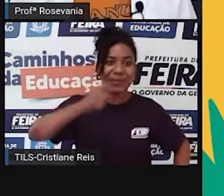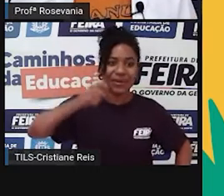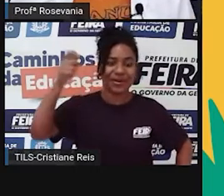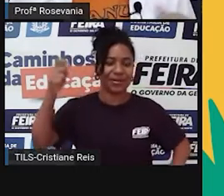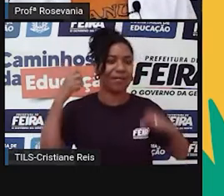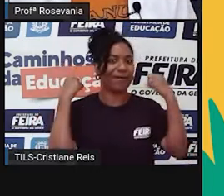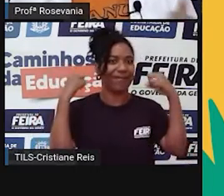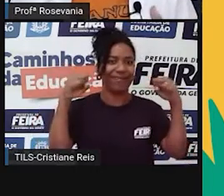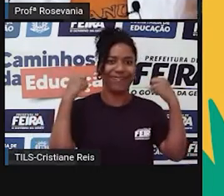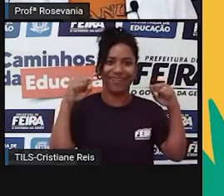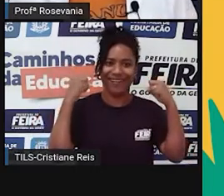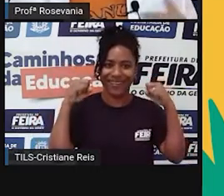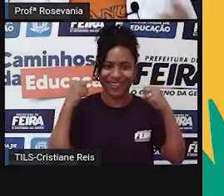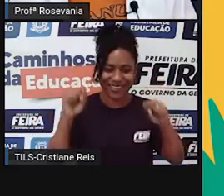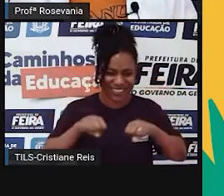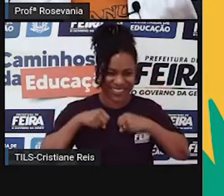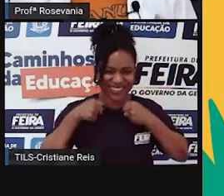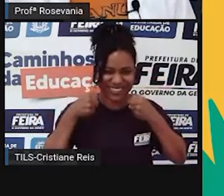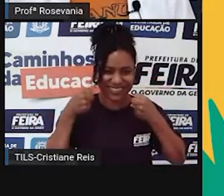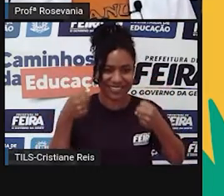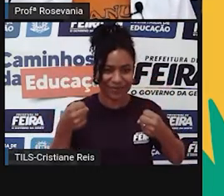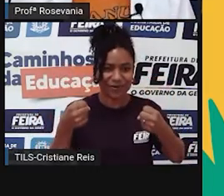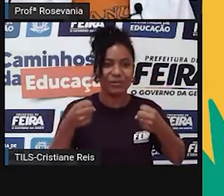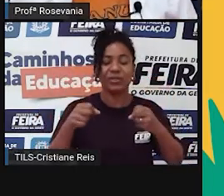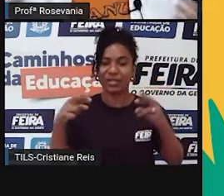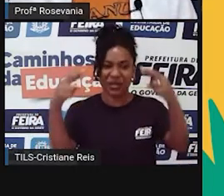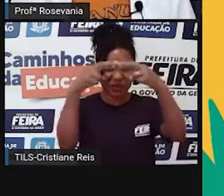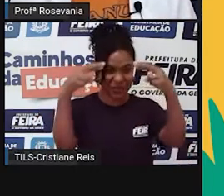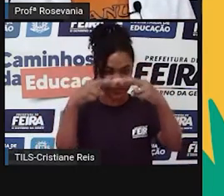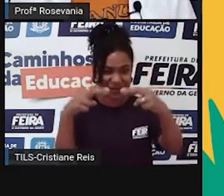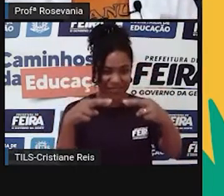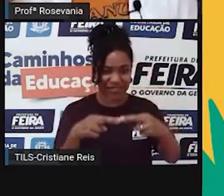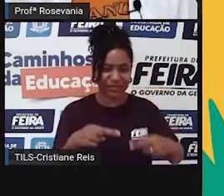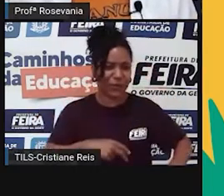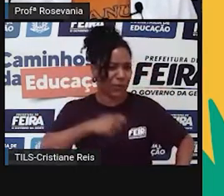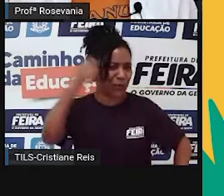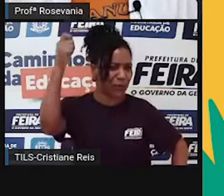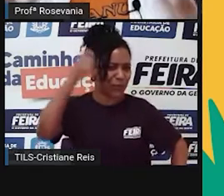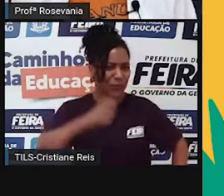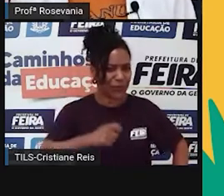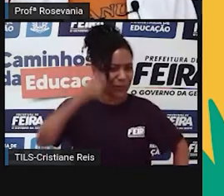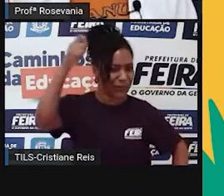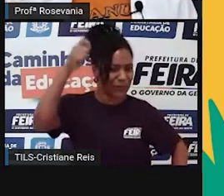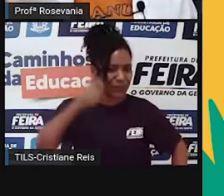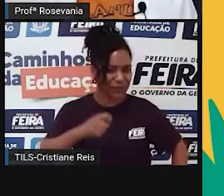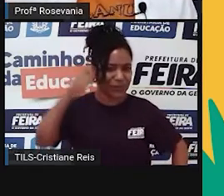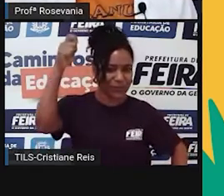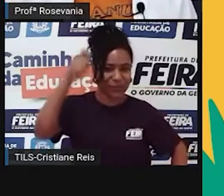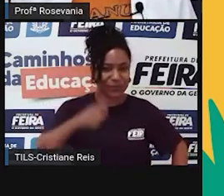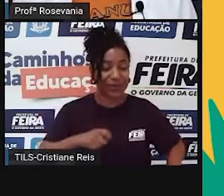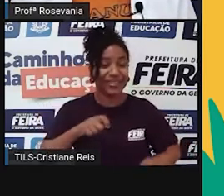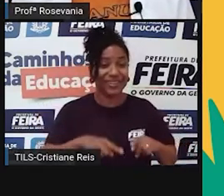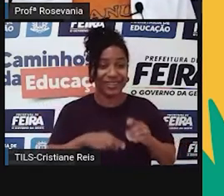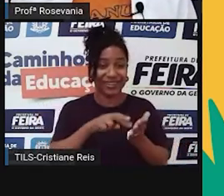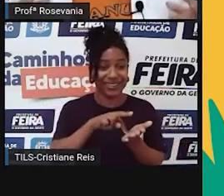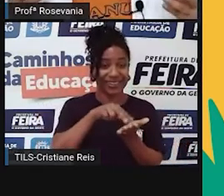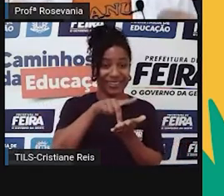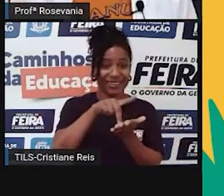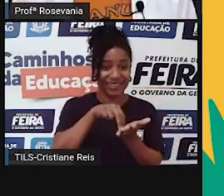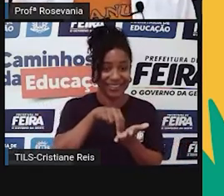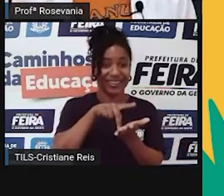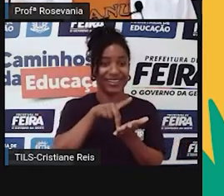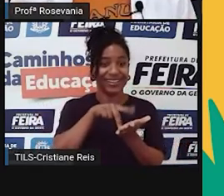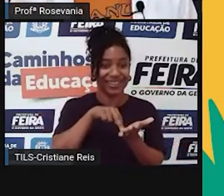para poder aguentar, né, aquele ritmo forte, é, de sobe, desce, levanta a perna, levanta o braço, então,